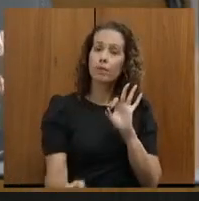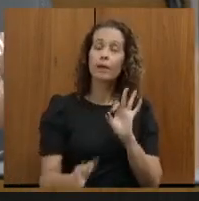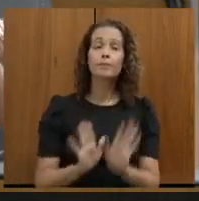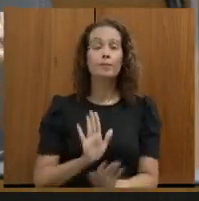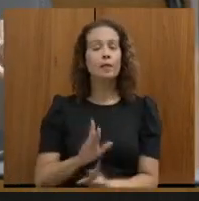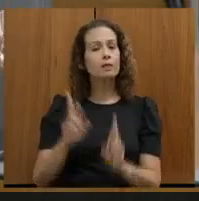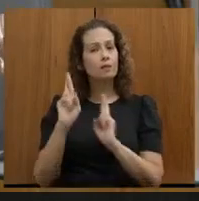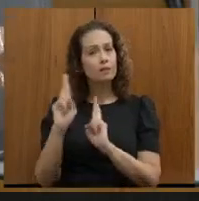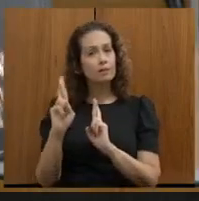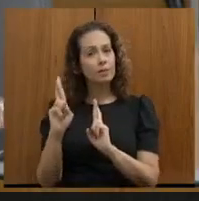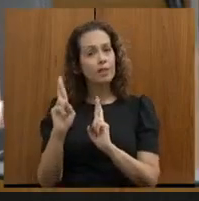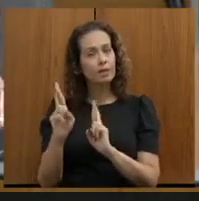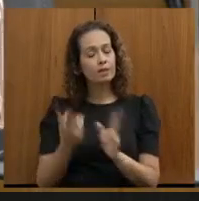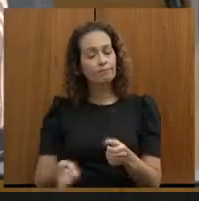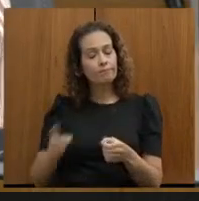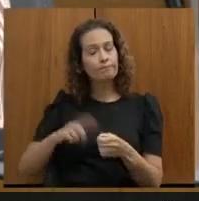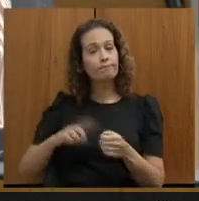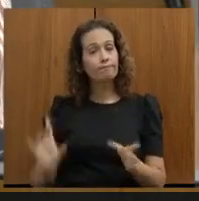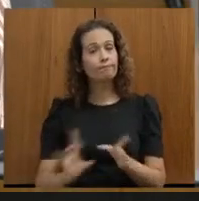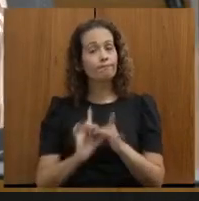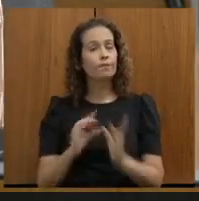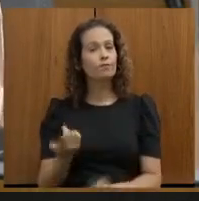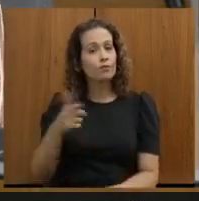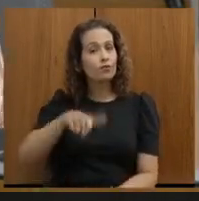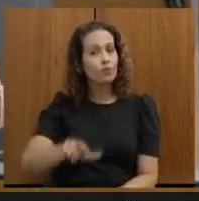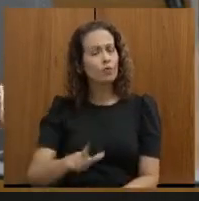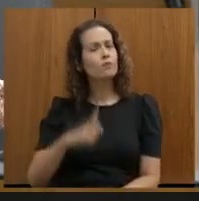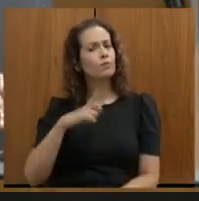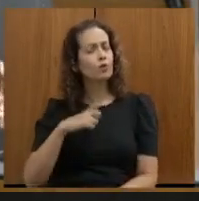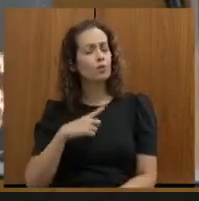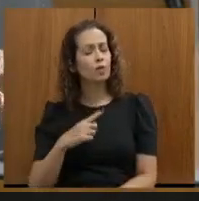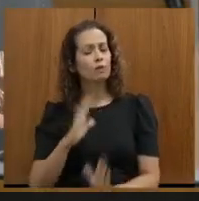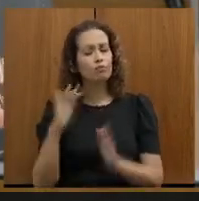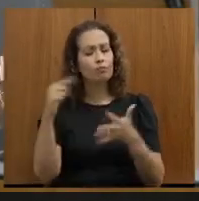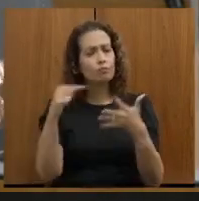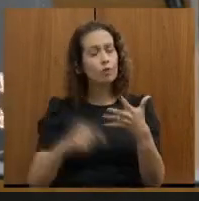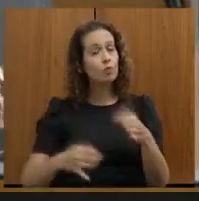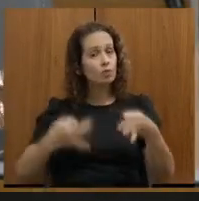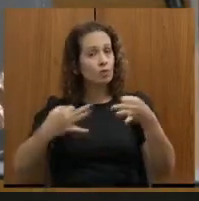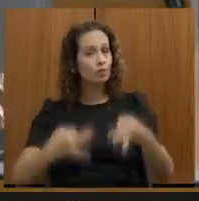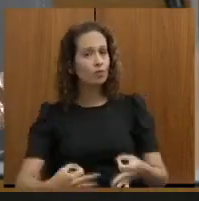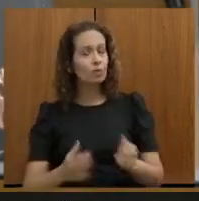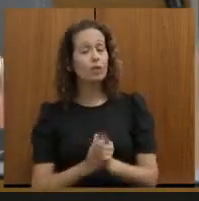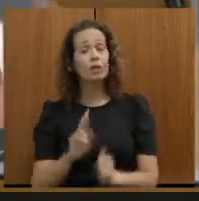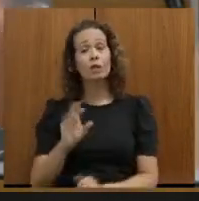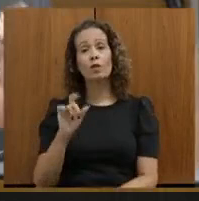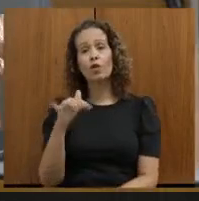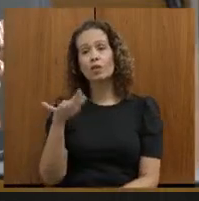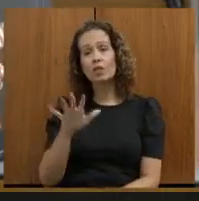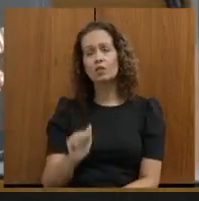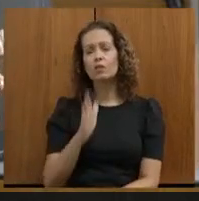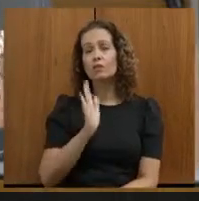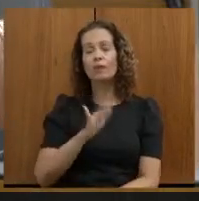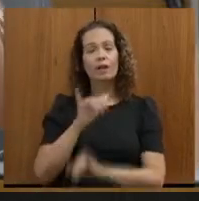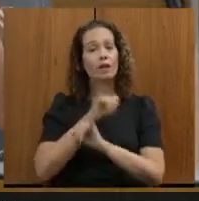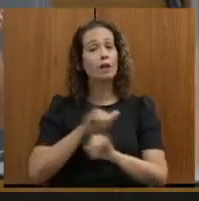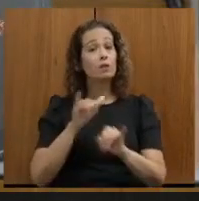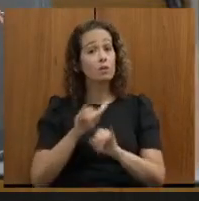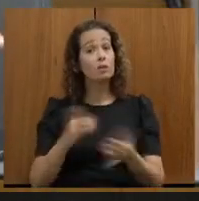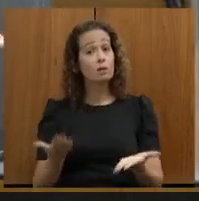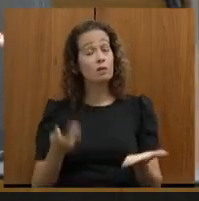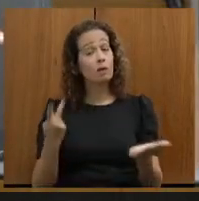a esperança da repactuação, da gente ter realmente o que é justo e, como a Rosângela disse, que seja aplicado